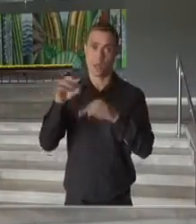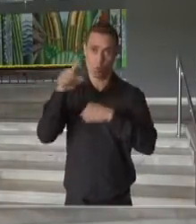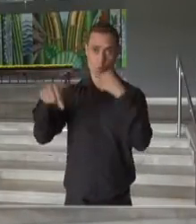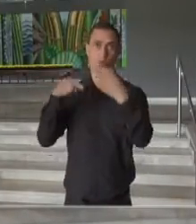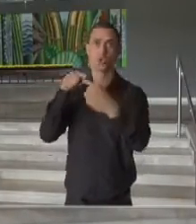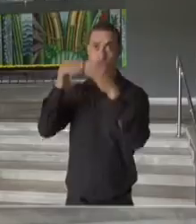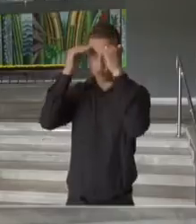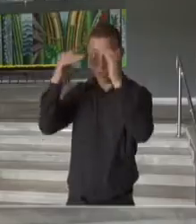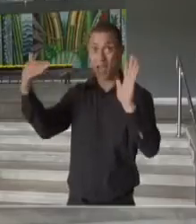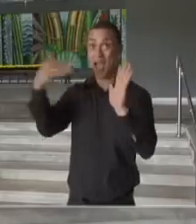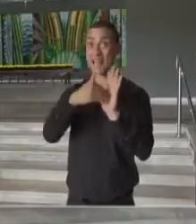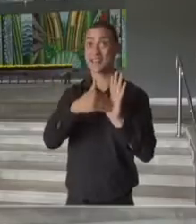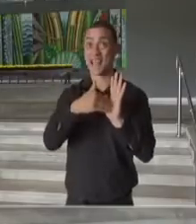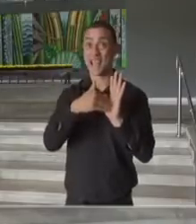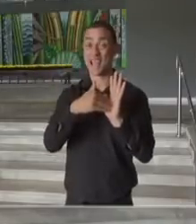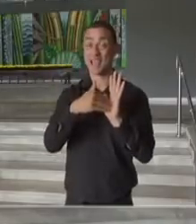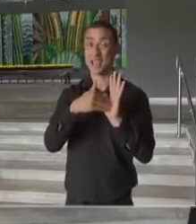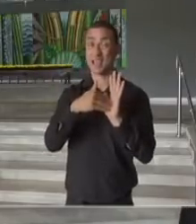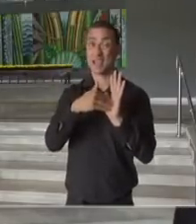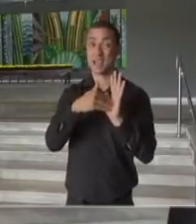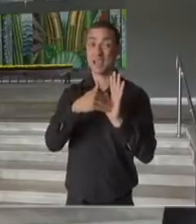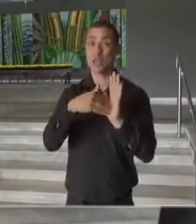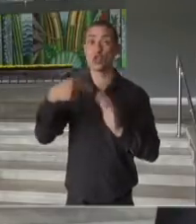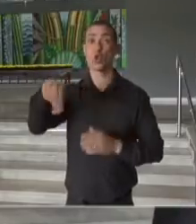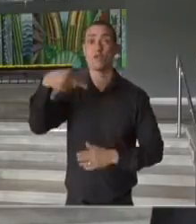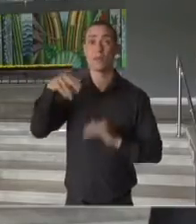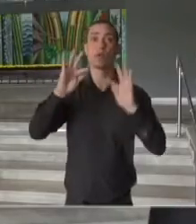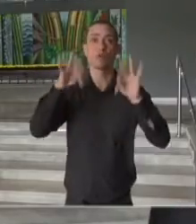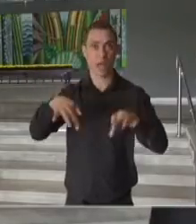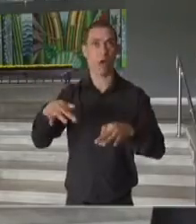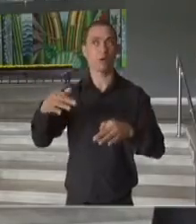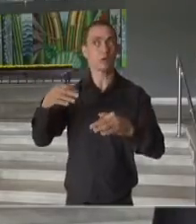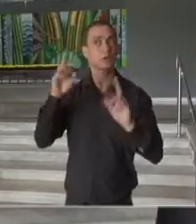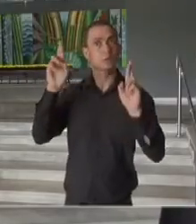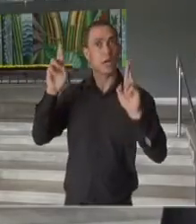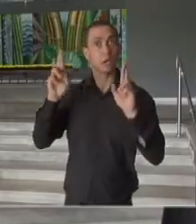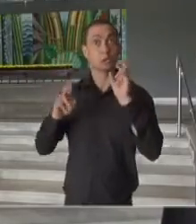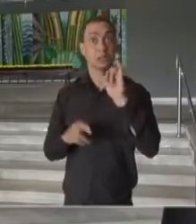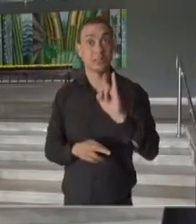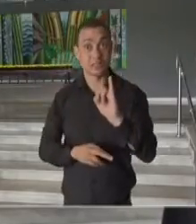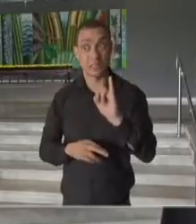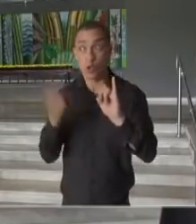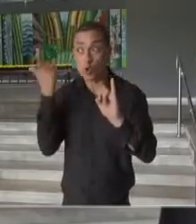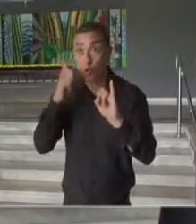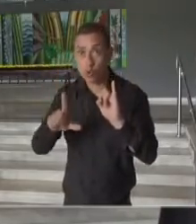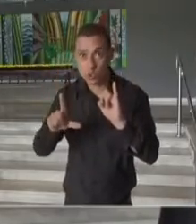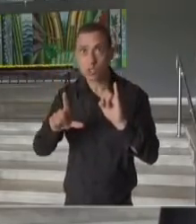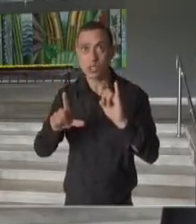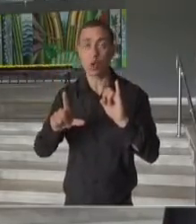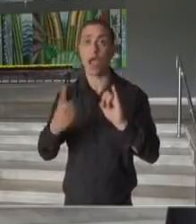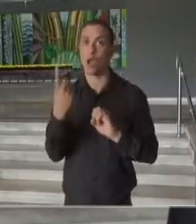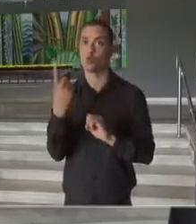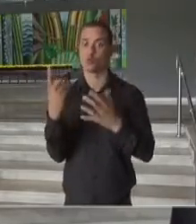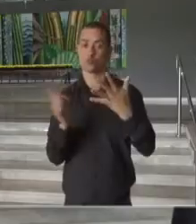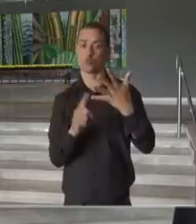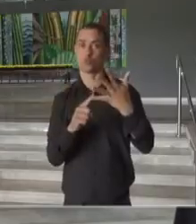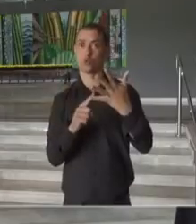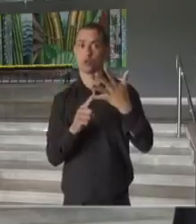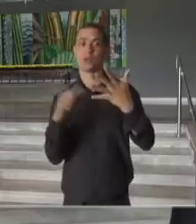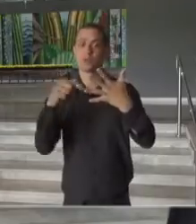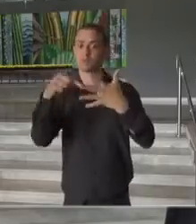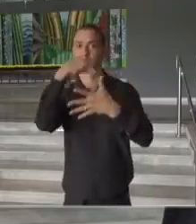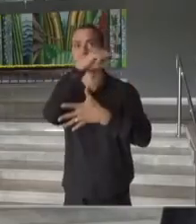aguardamos até o final de novembro. Então, entendo esse patamar e esse é um dos indicadores à